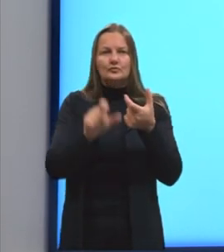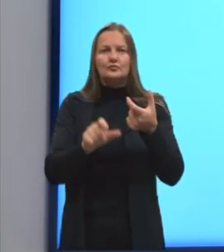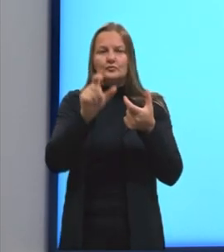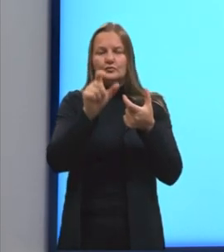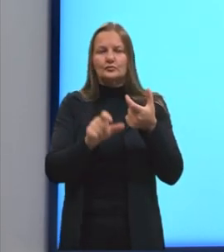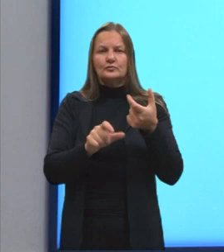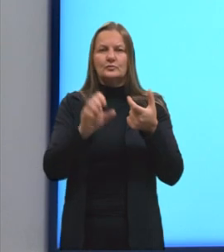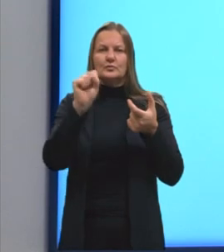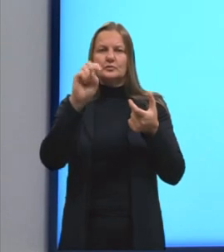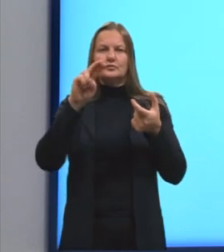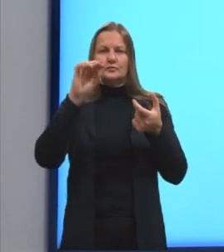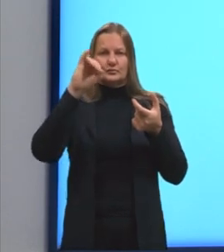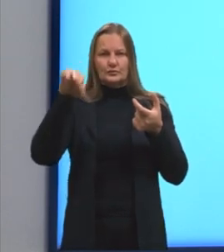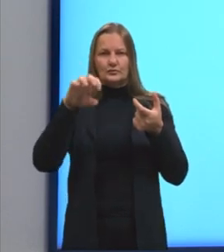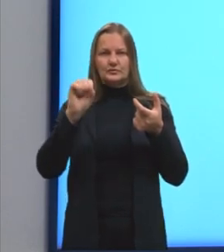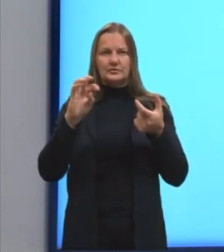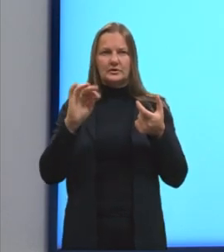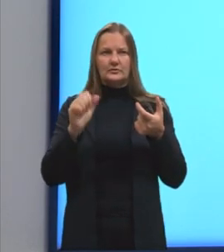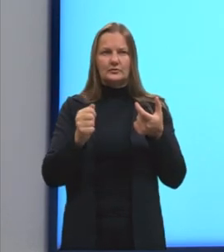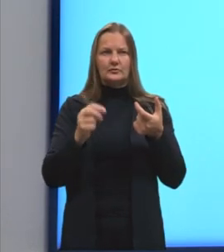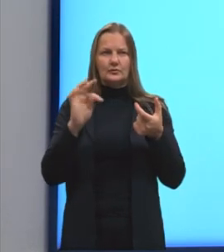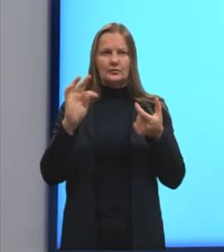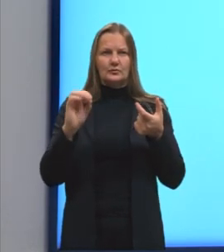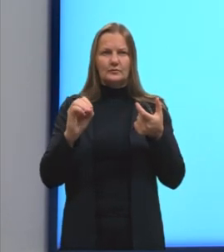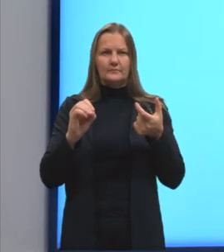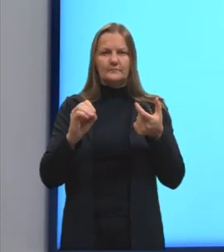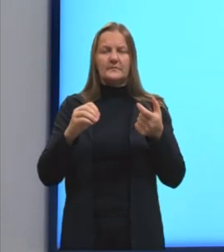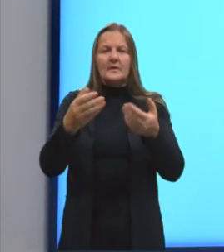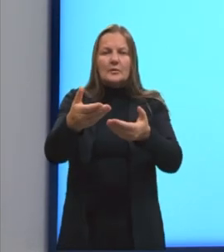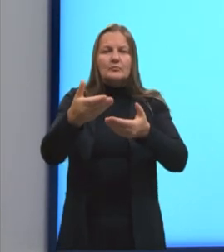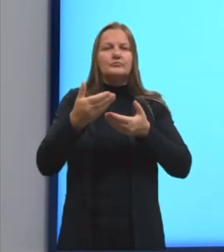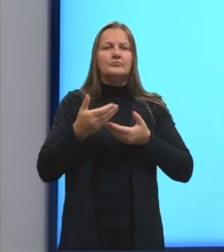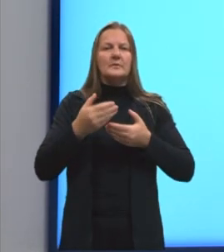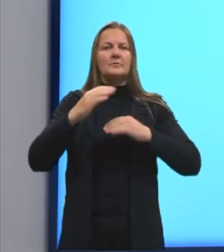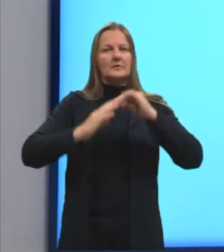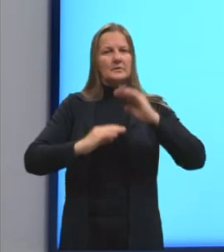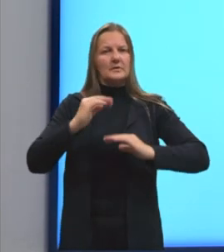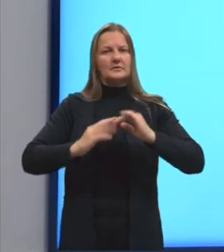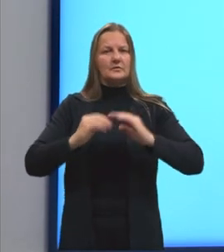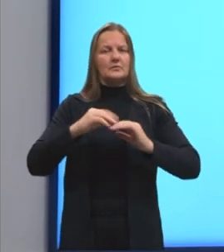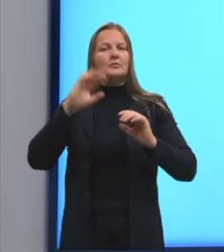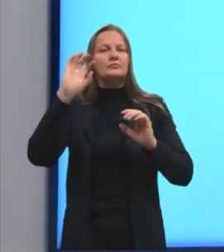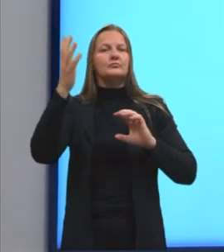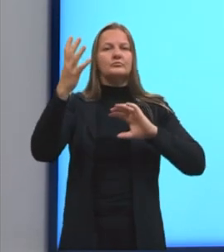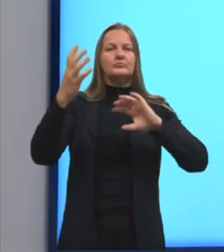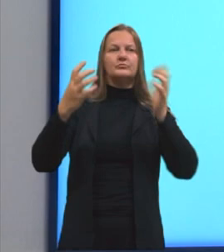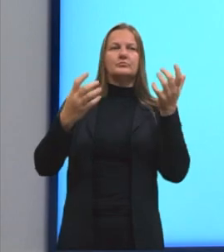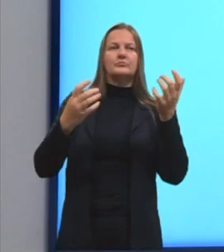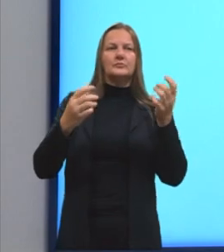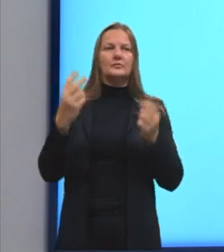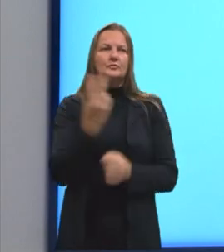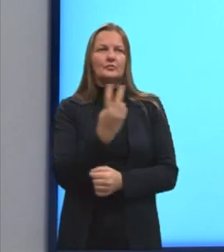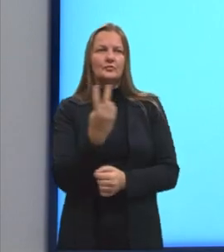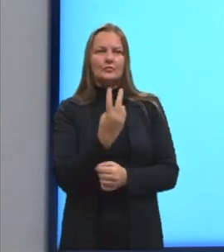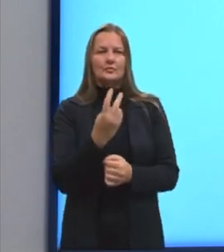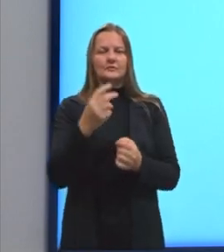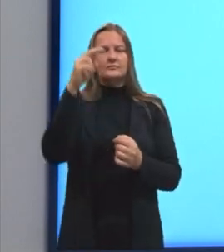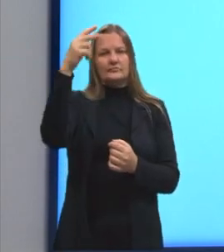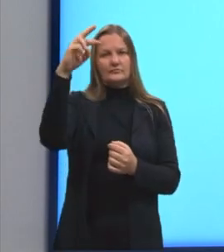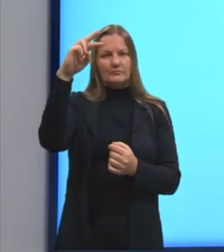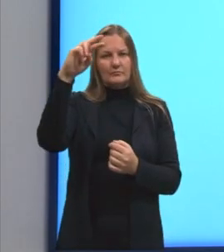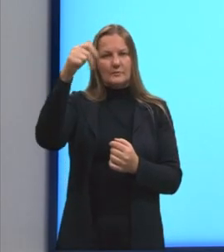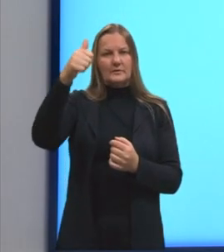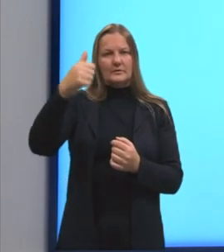Eles recebem a ação de serem resolvidos nos dois casos.